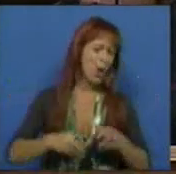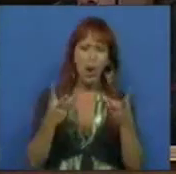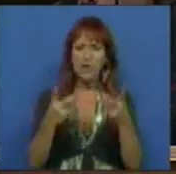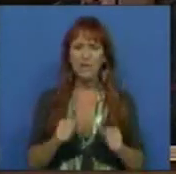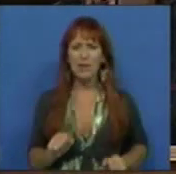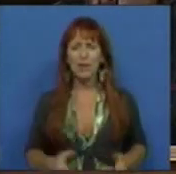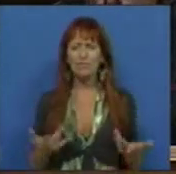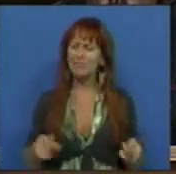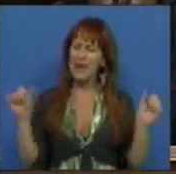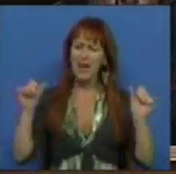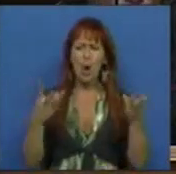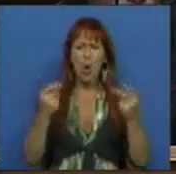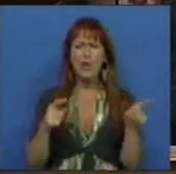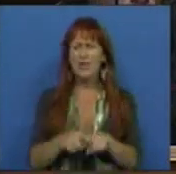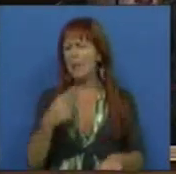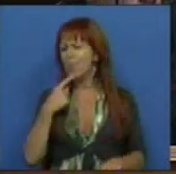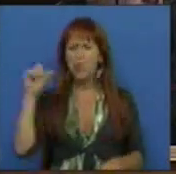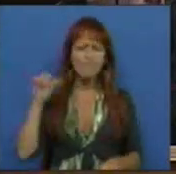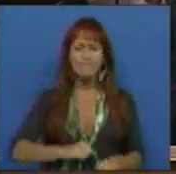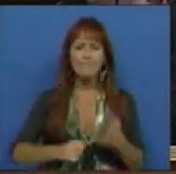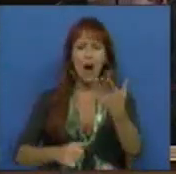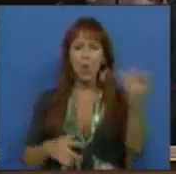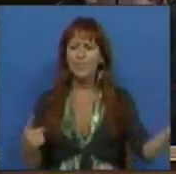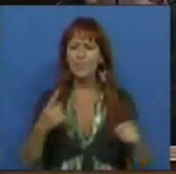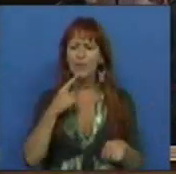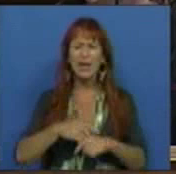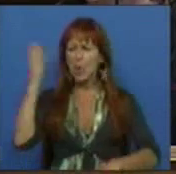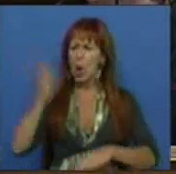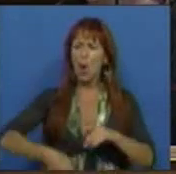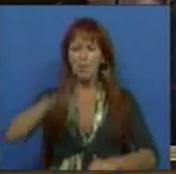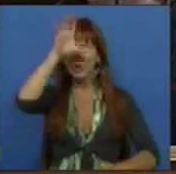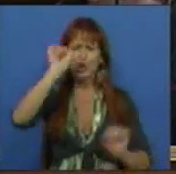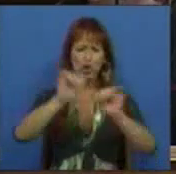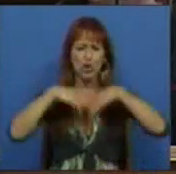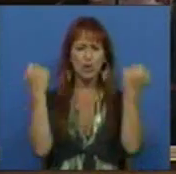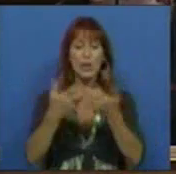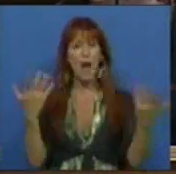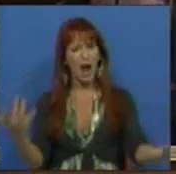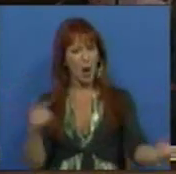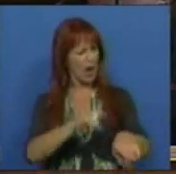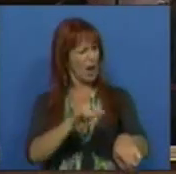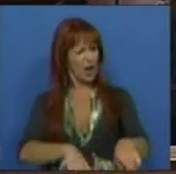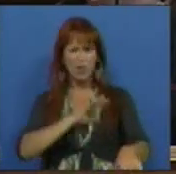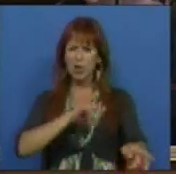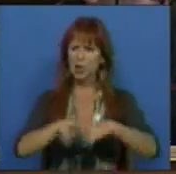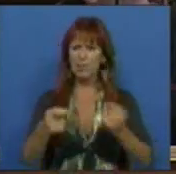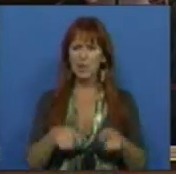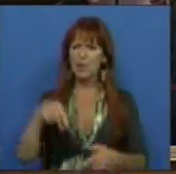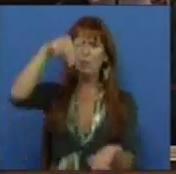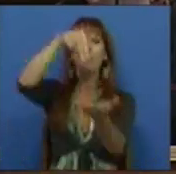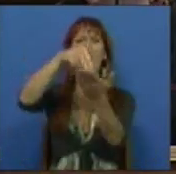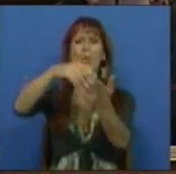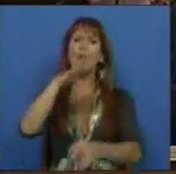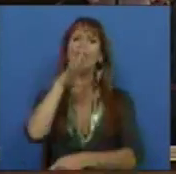Orçamento, é um Orçamento bastante mau, é a mutilação do Estado Social. E agora mesmo o Sr. Deputado ali da